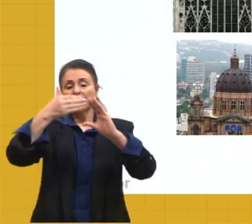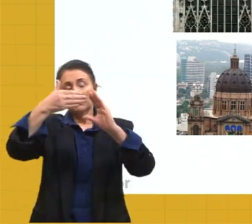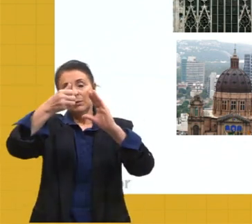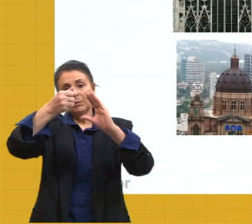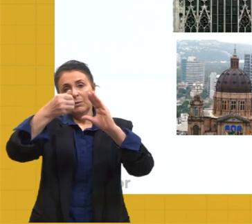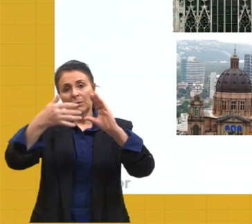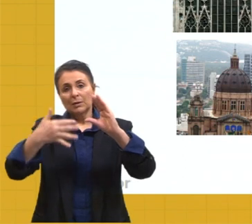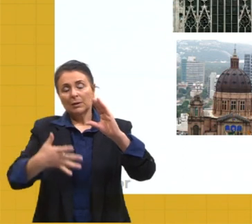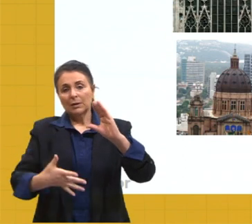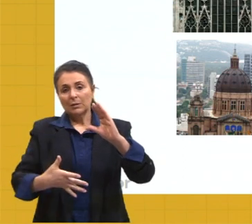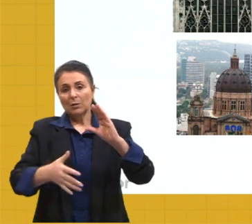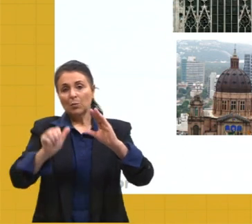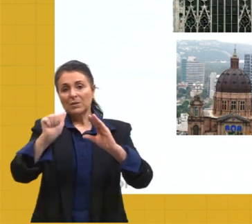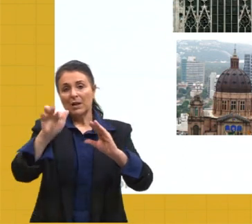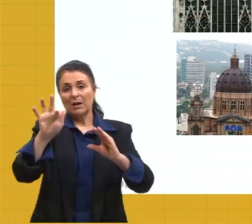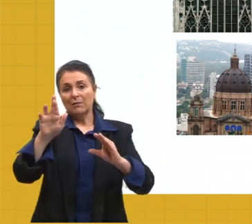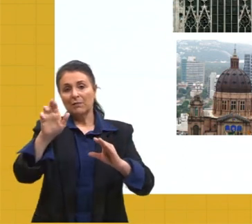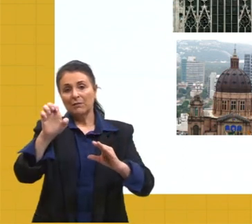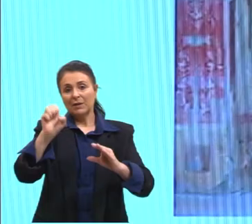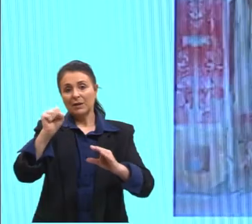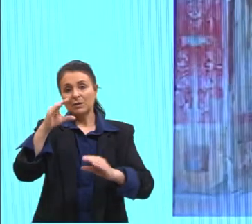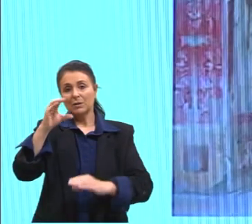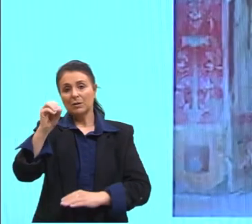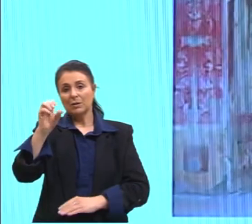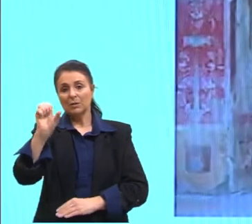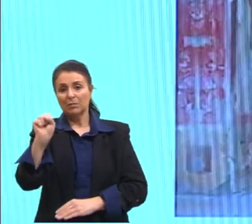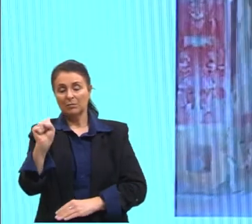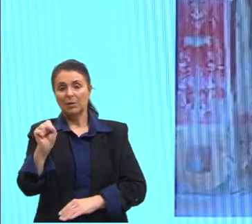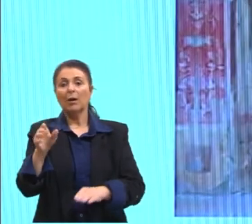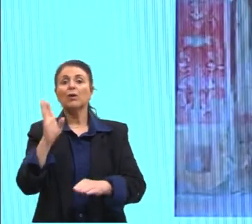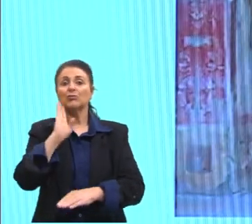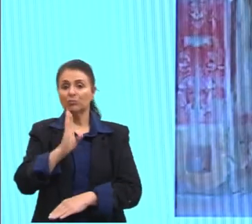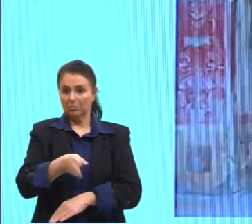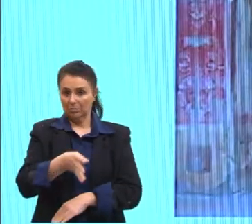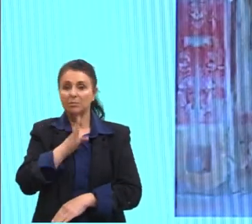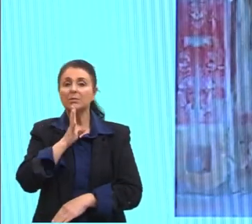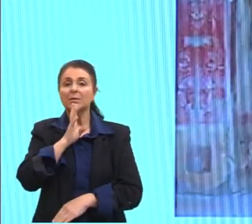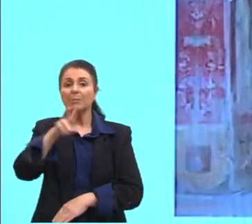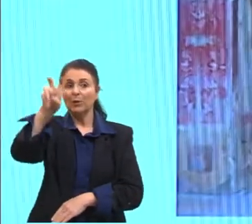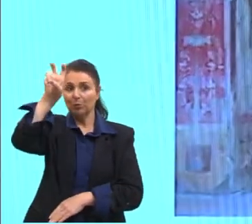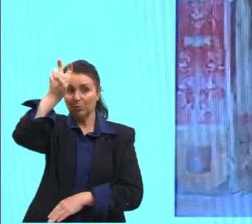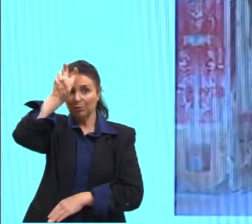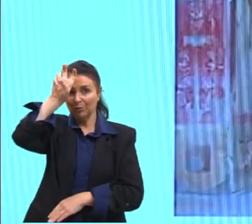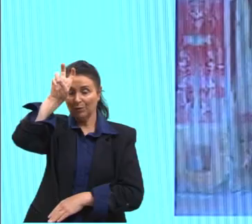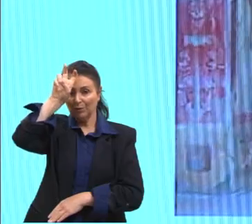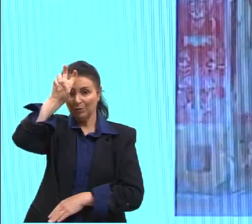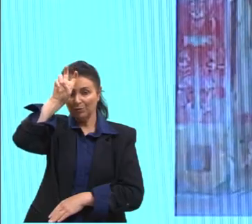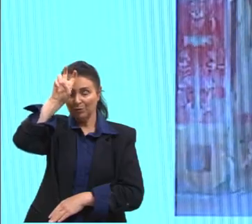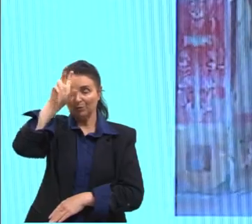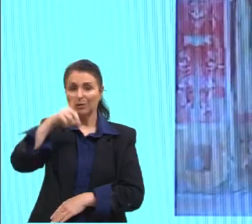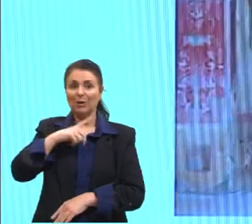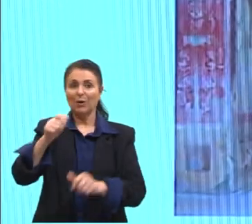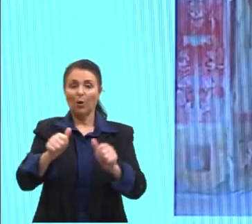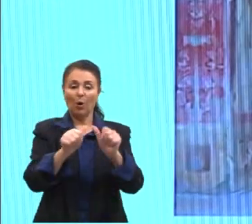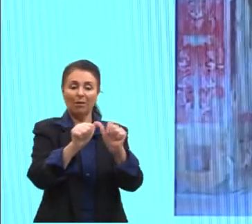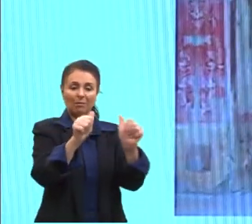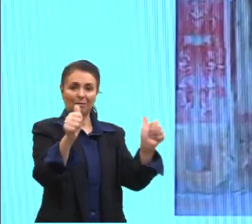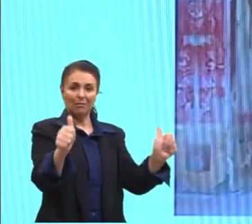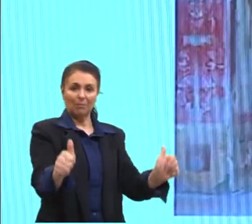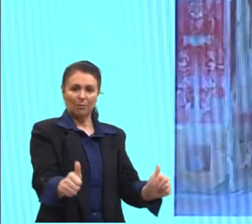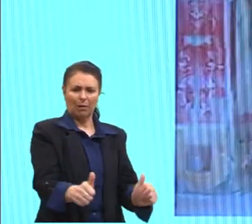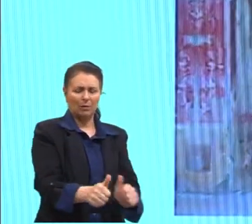pelos afrescos, que nós já víamos também lá no Egito. Aqui nós temos uma imagem, tem muita produção